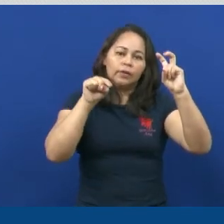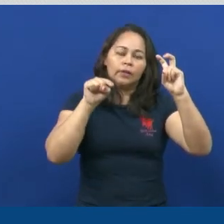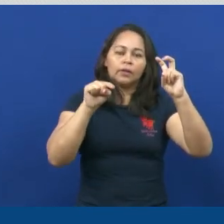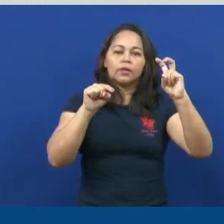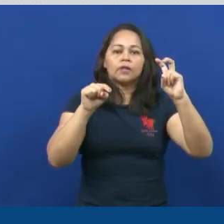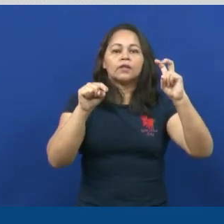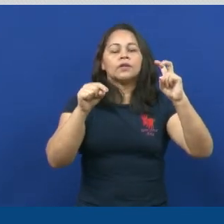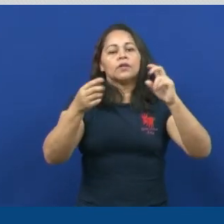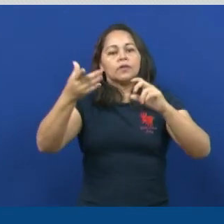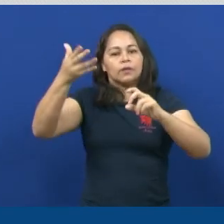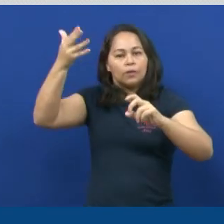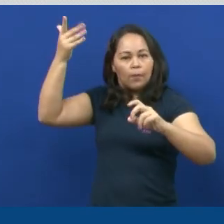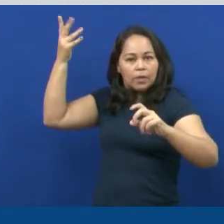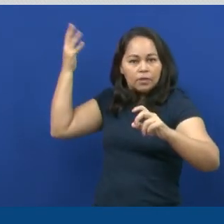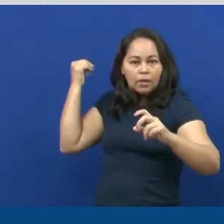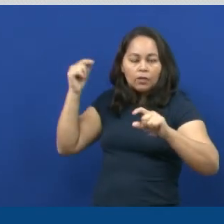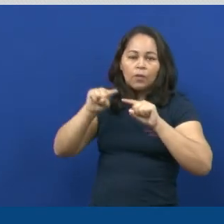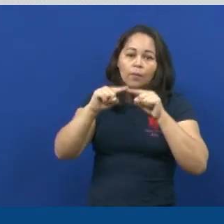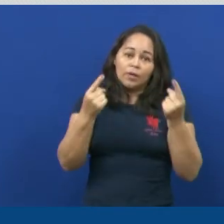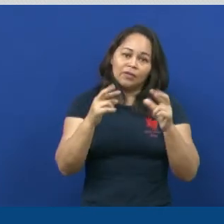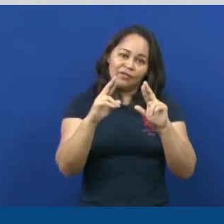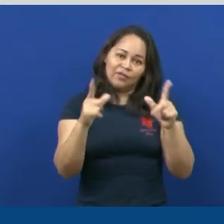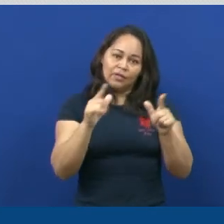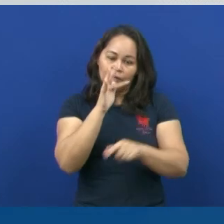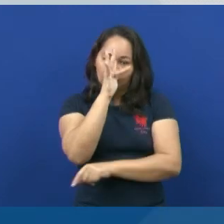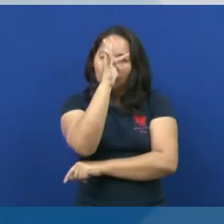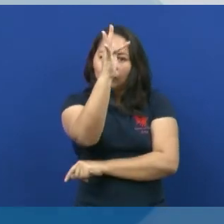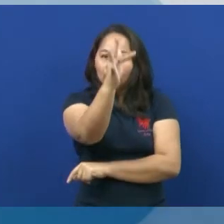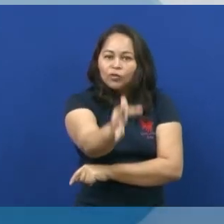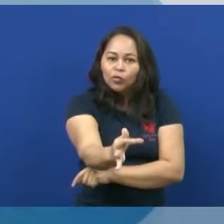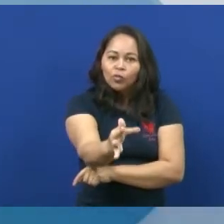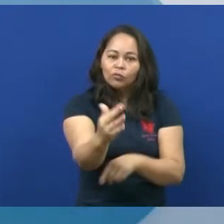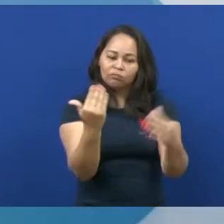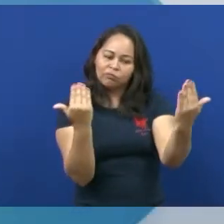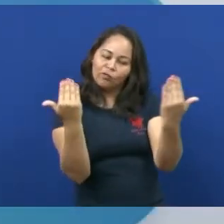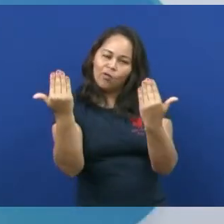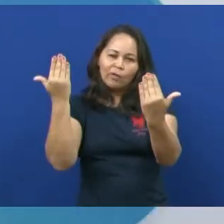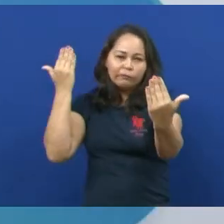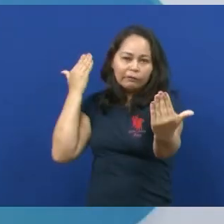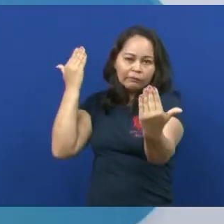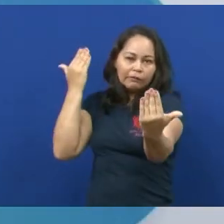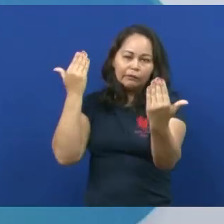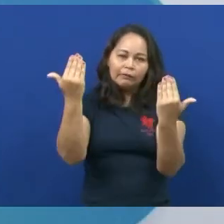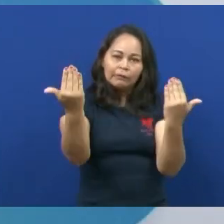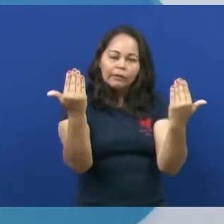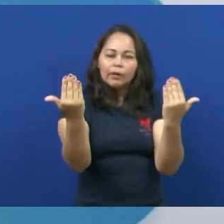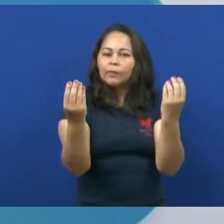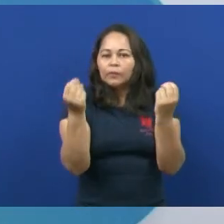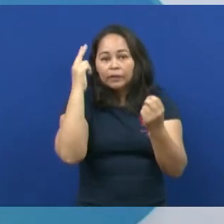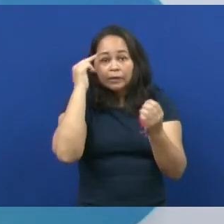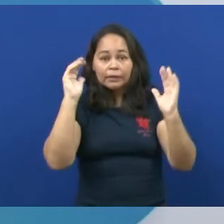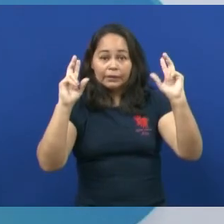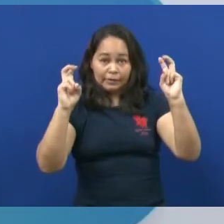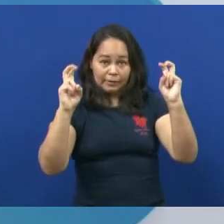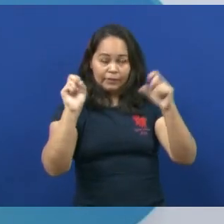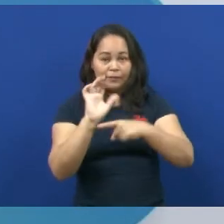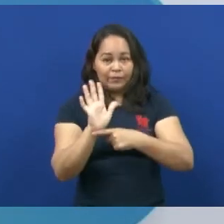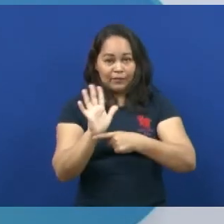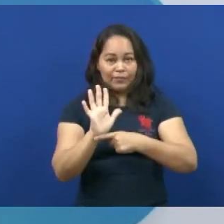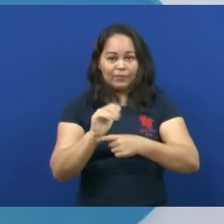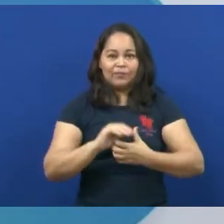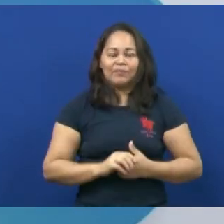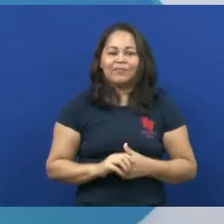fala do passado, mas com a linguagem também do futuro. Muito interessante aí para vocês se apropriarem dessa temática nesse período.